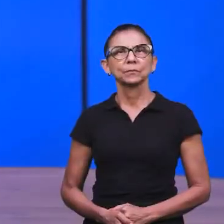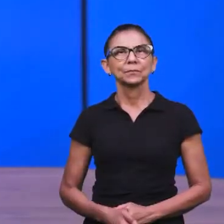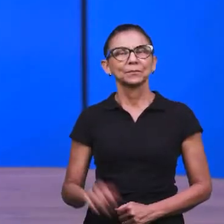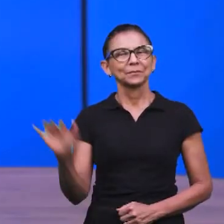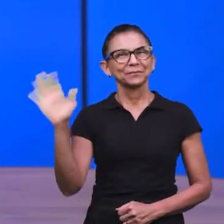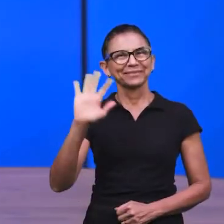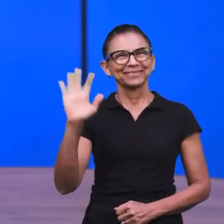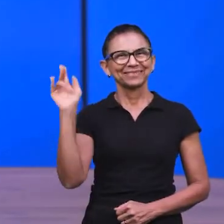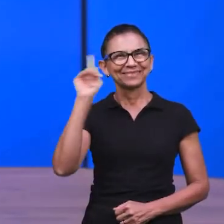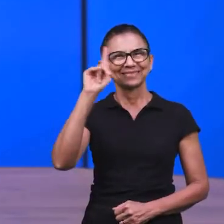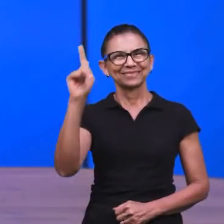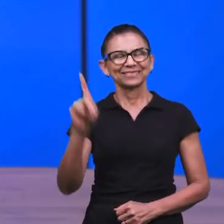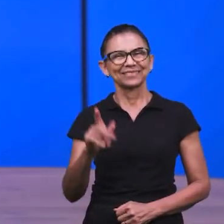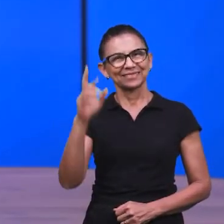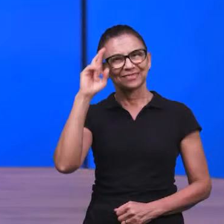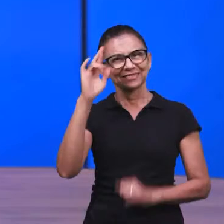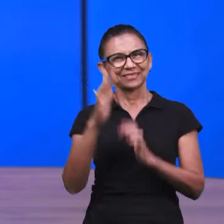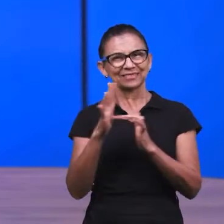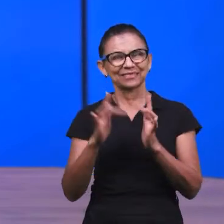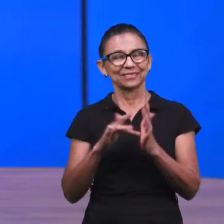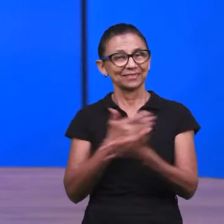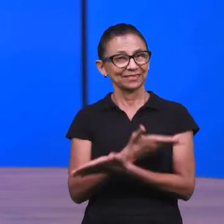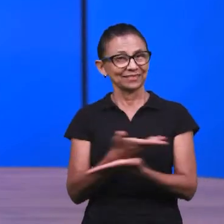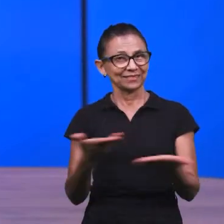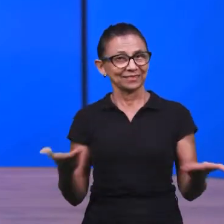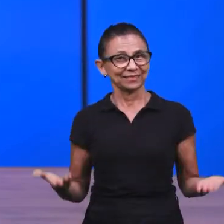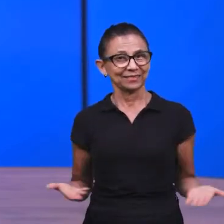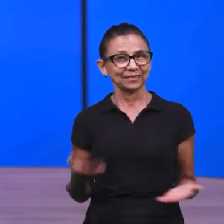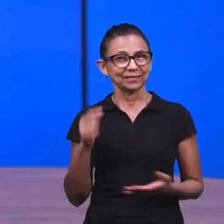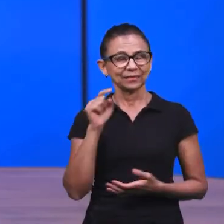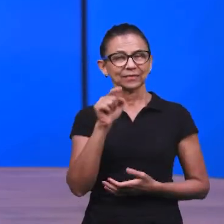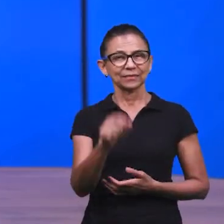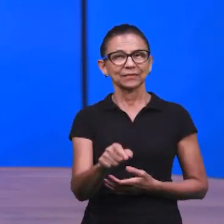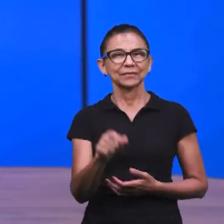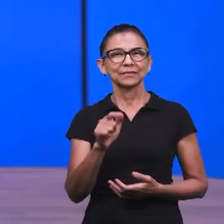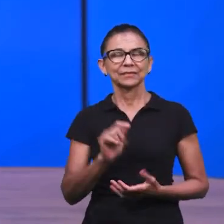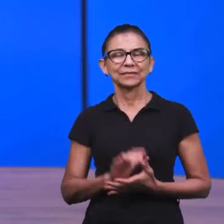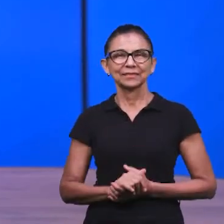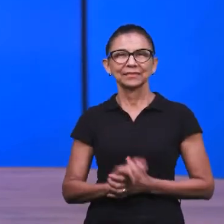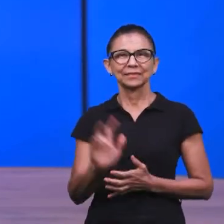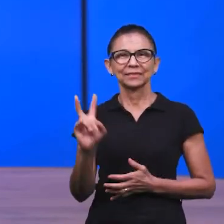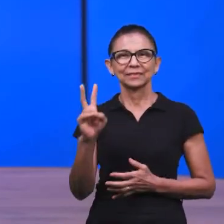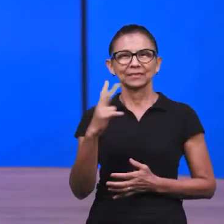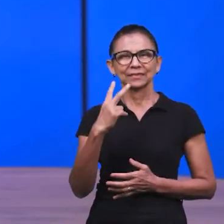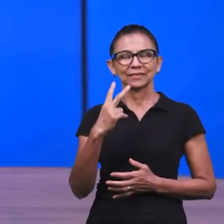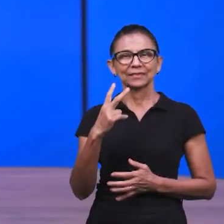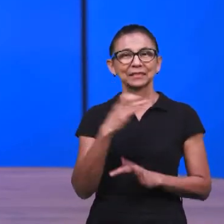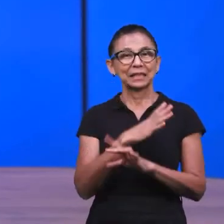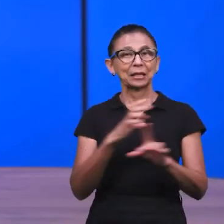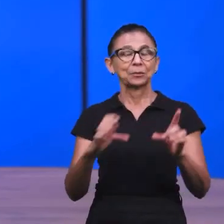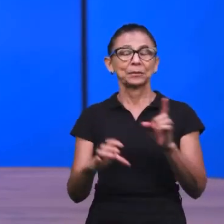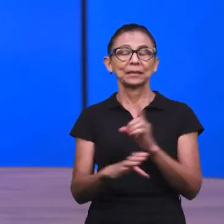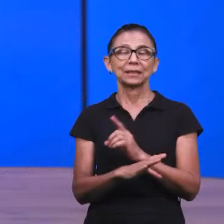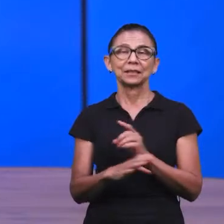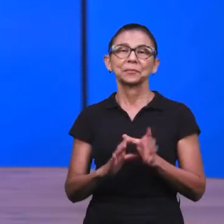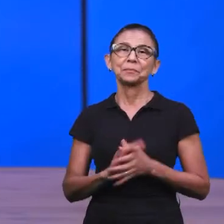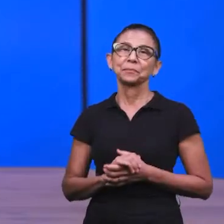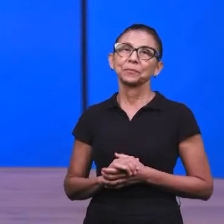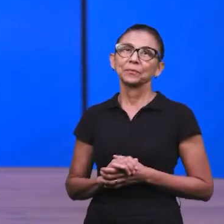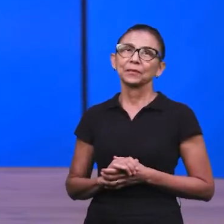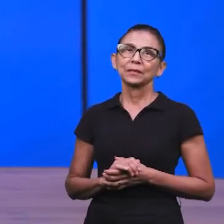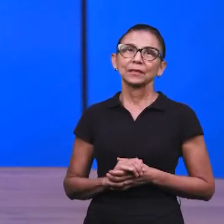Olá, quero cumprimentar a todos com a paz do Senhor Jesus, você que está participando conosco da nossa Escola Bíblica Dominical. Nós estamos aqui